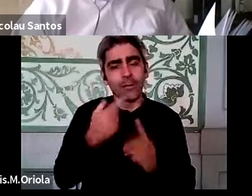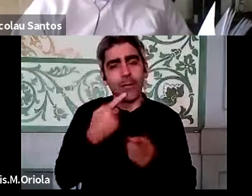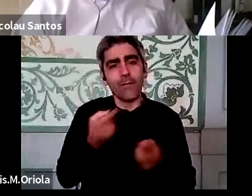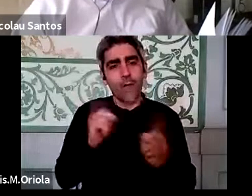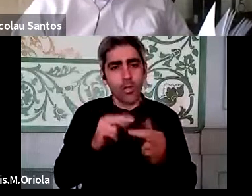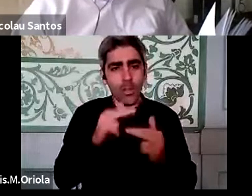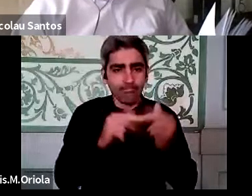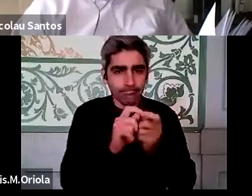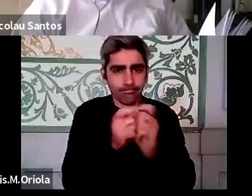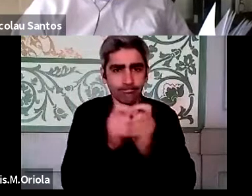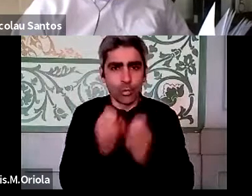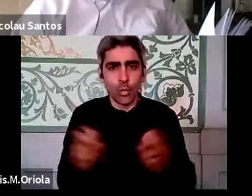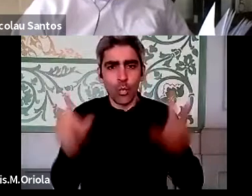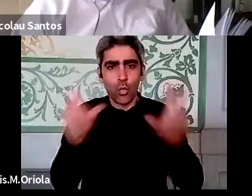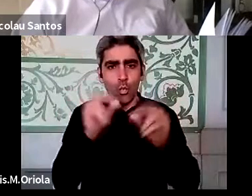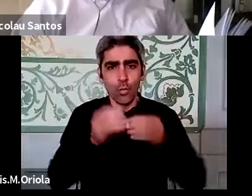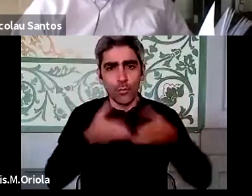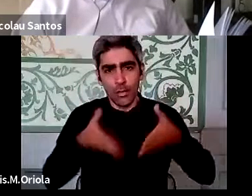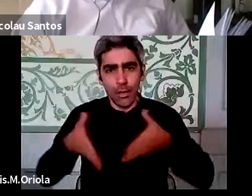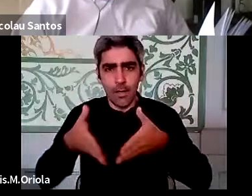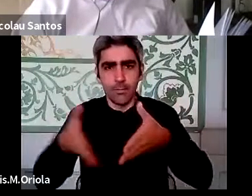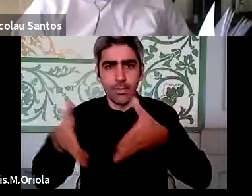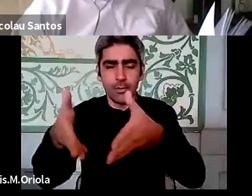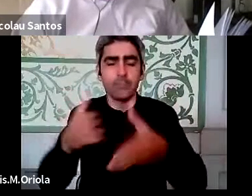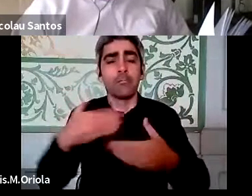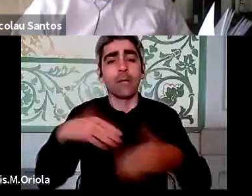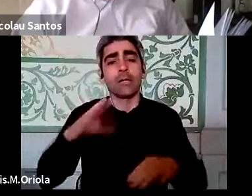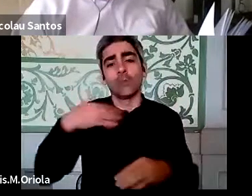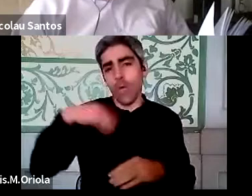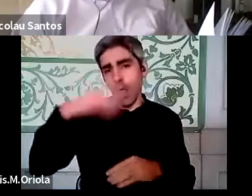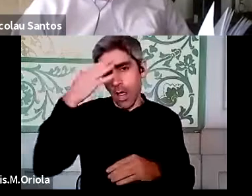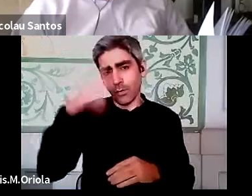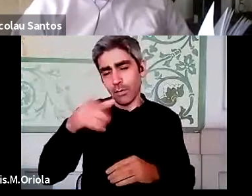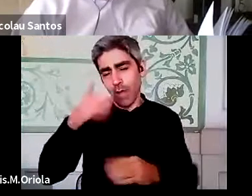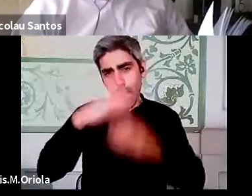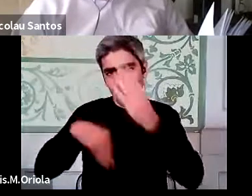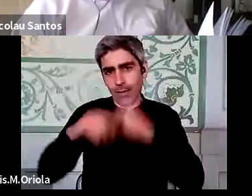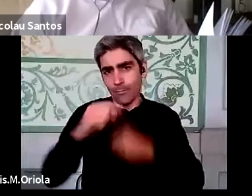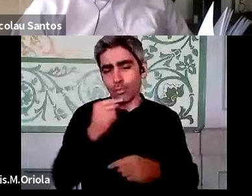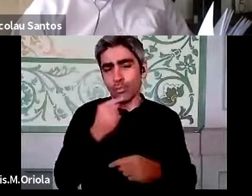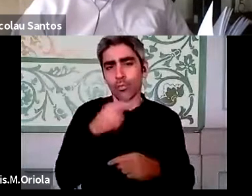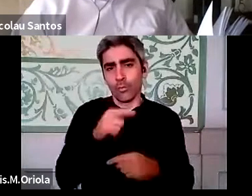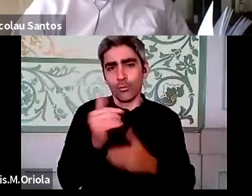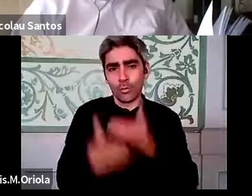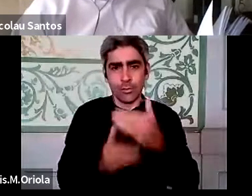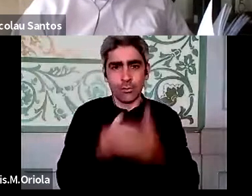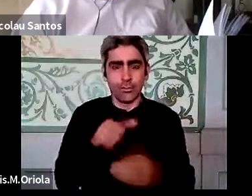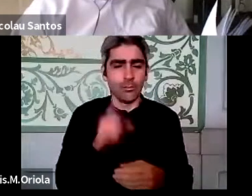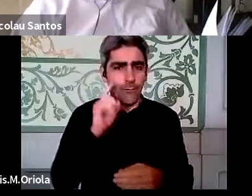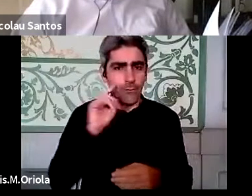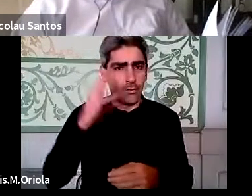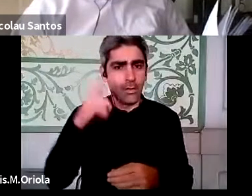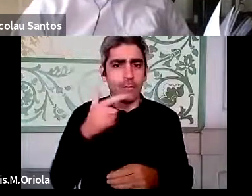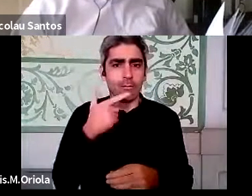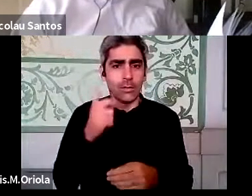este novo caminho. Mas eu acho que aprendemos muito com este processo e acho que esta é uma das componentes fundamentais que nós vamos ver.